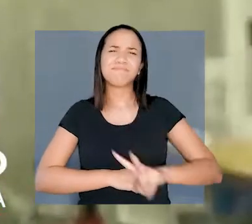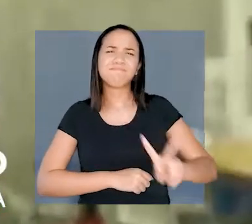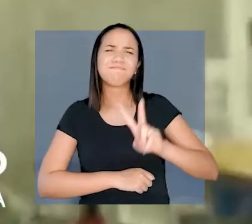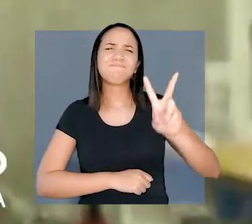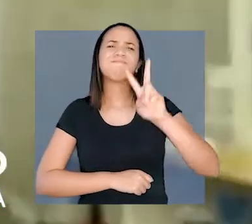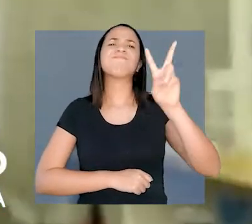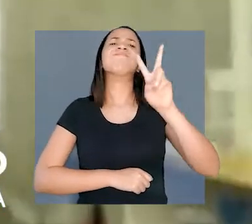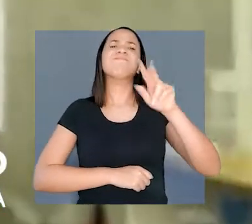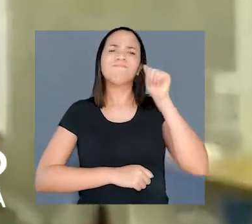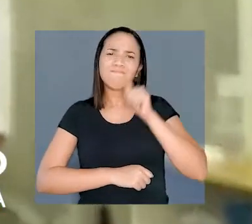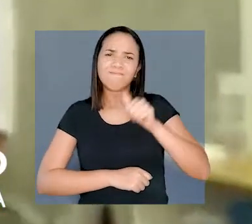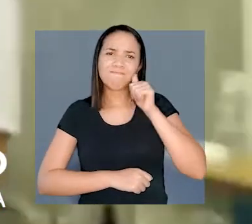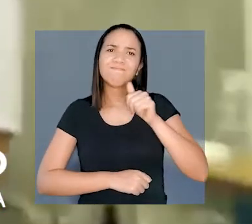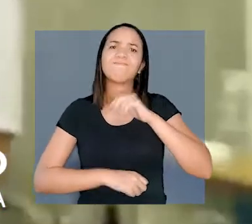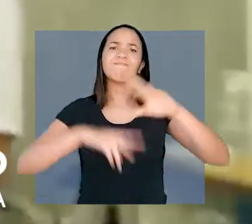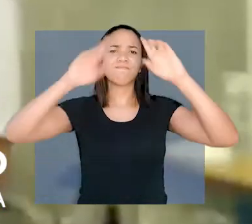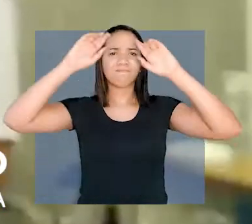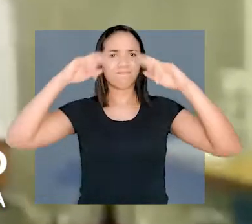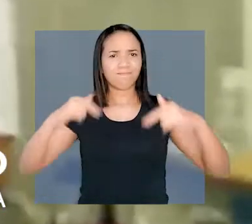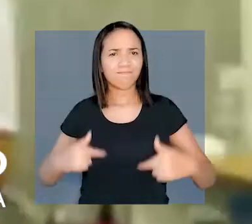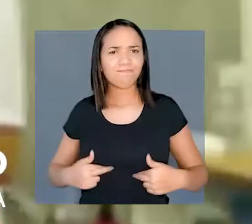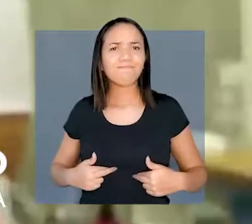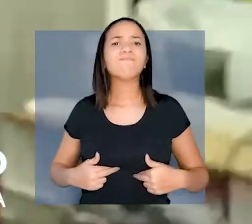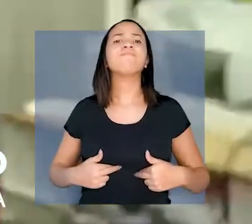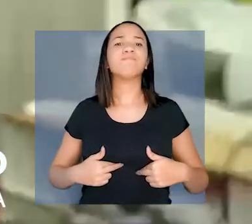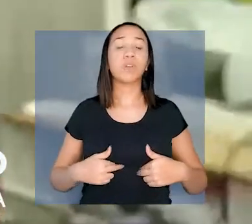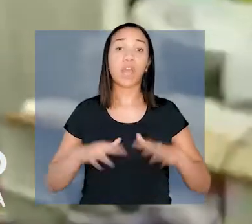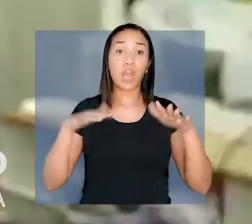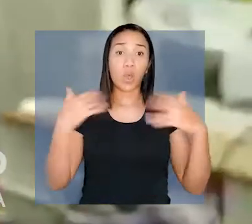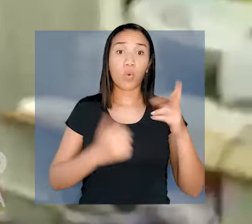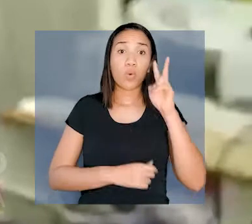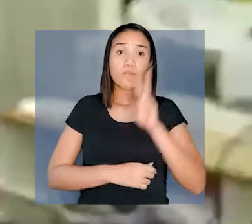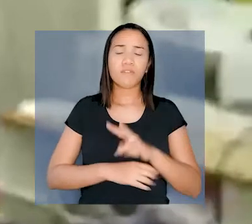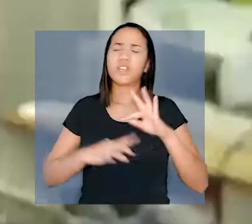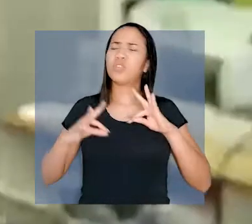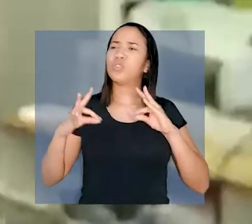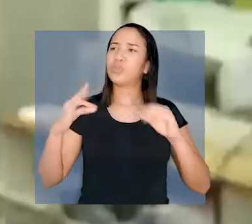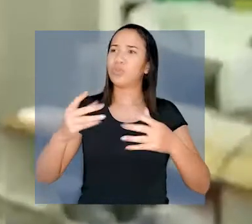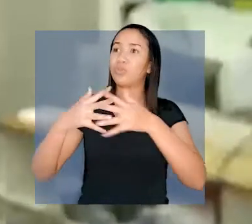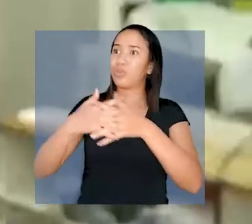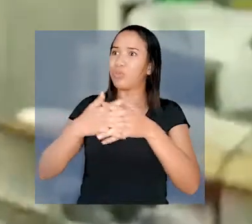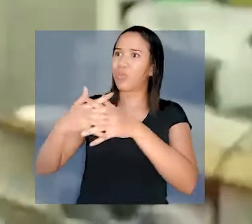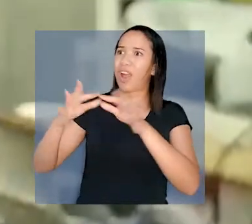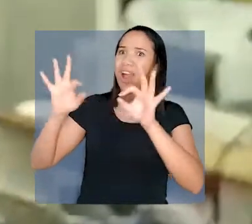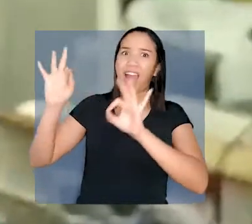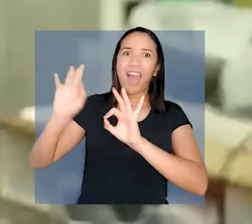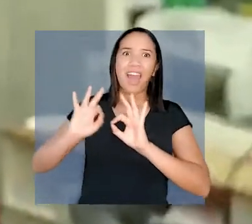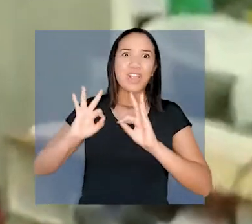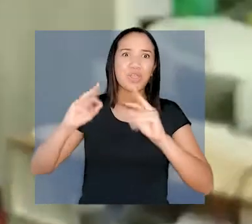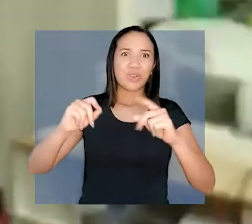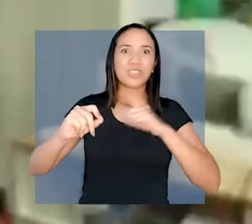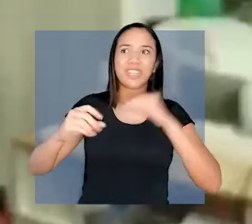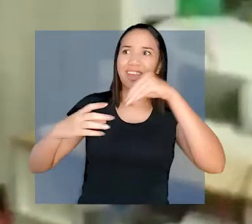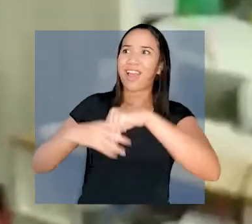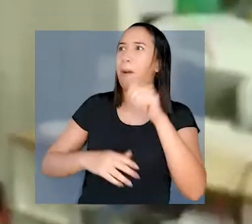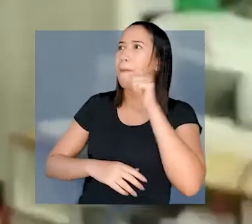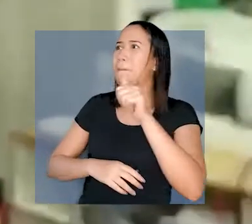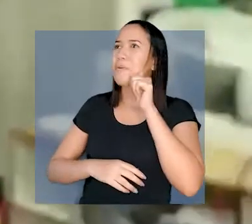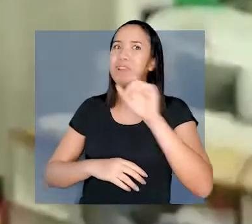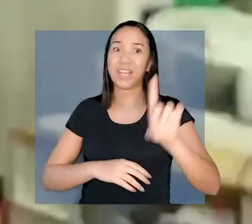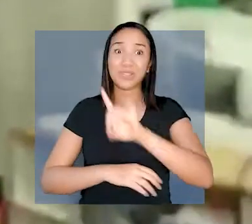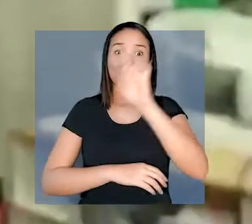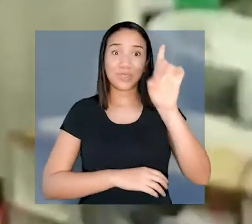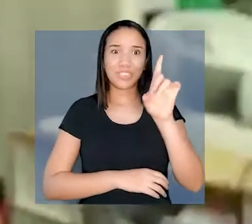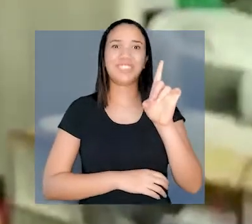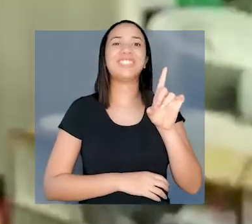A valorização da mulher, o reconhecimento. Porque quando a gente vê todas as carretas completas de mulheres, no